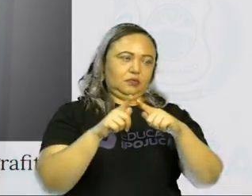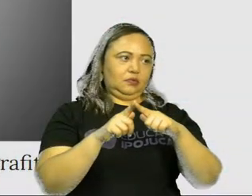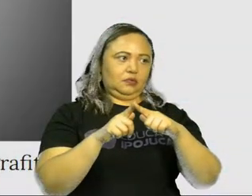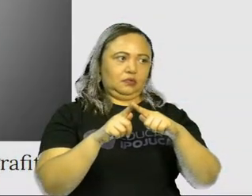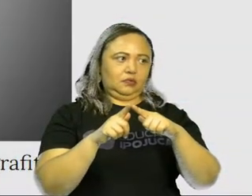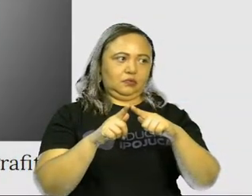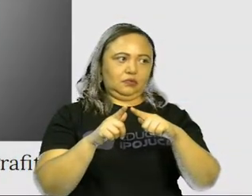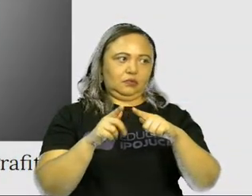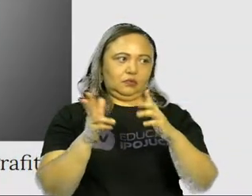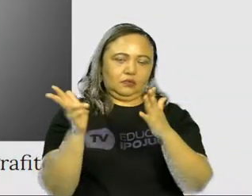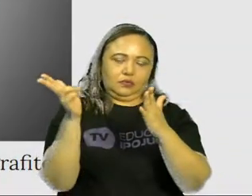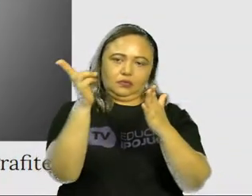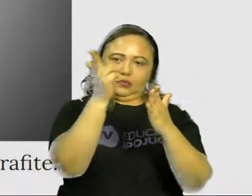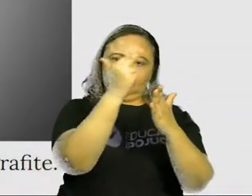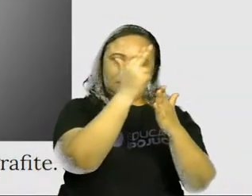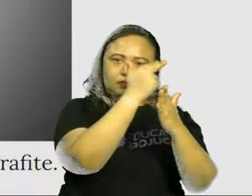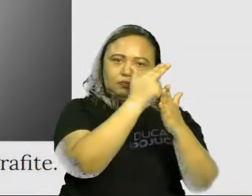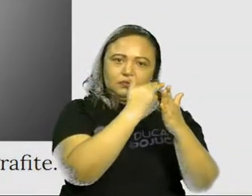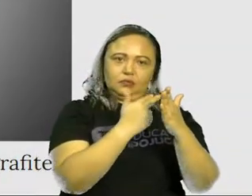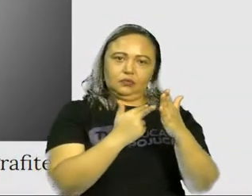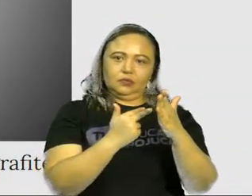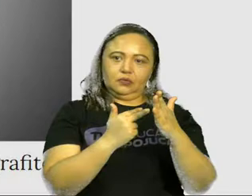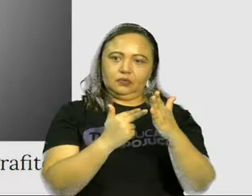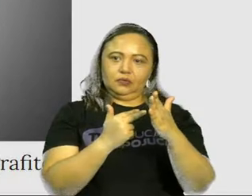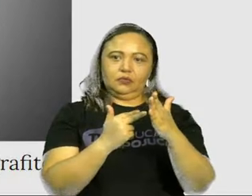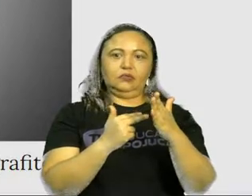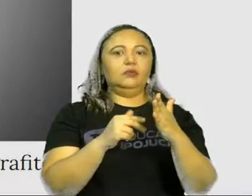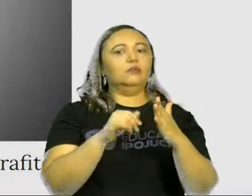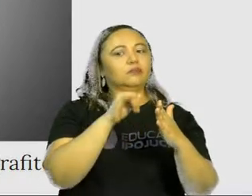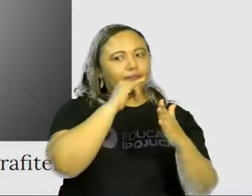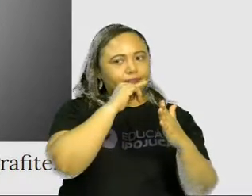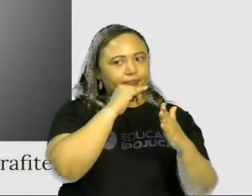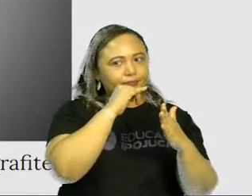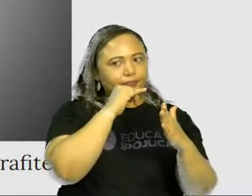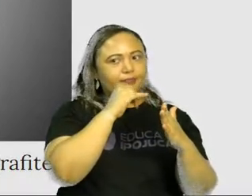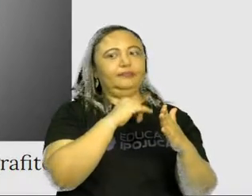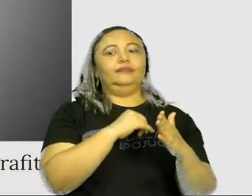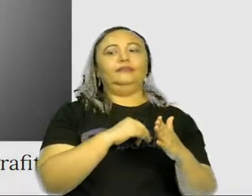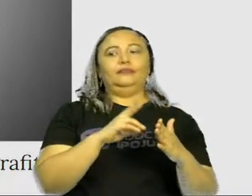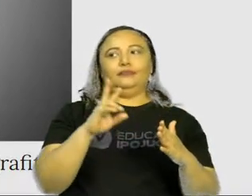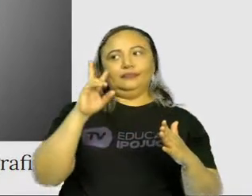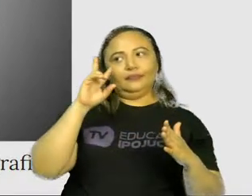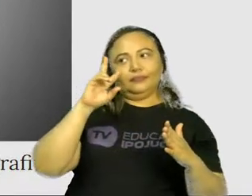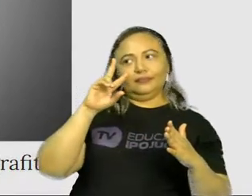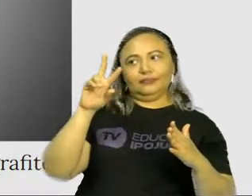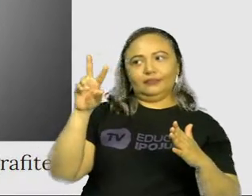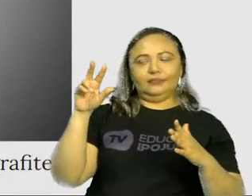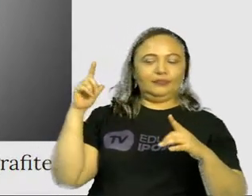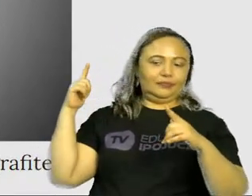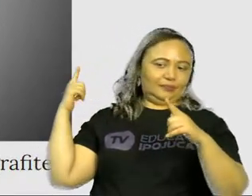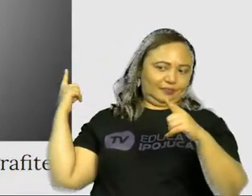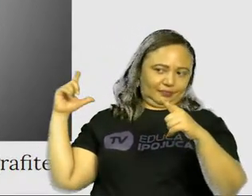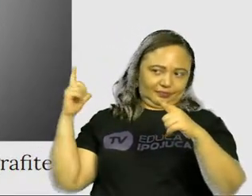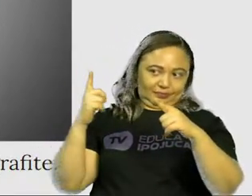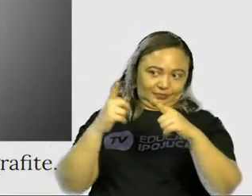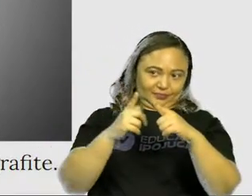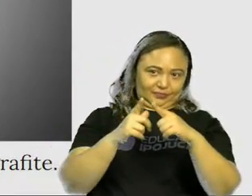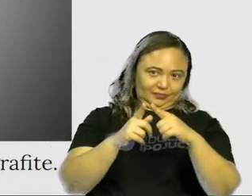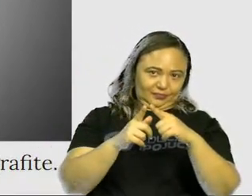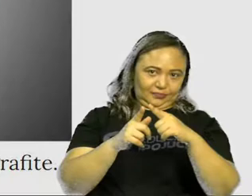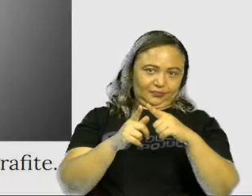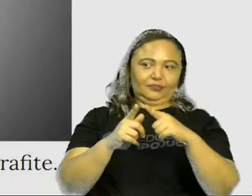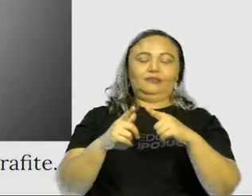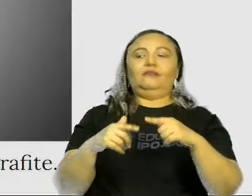O desenho é um exemplo de arte tradicional, tá? Que não